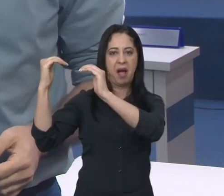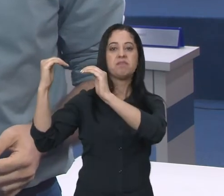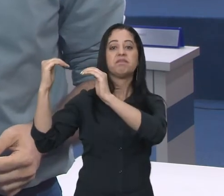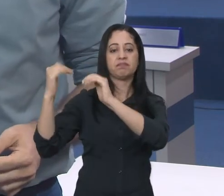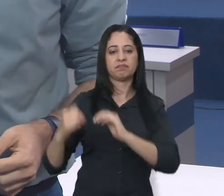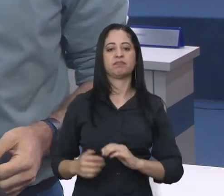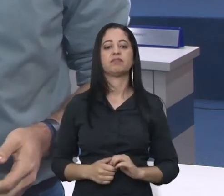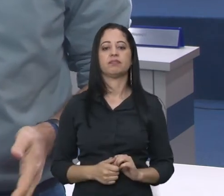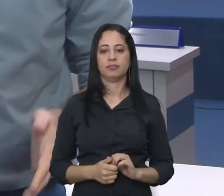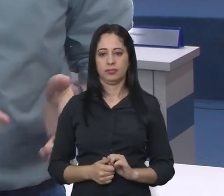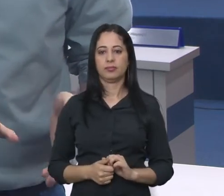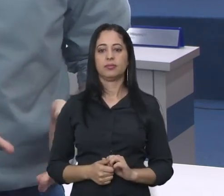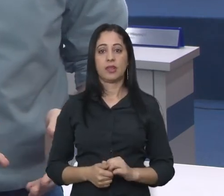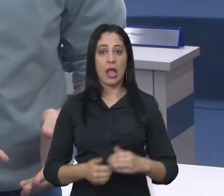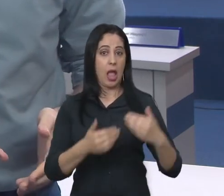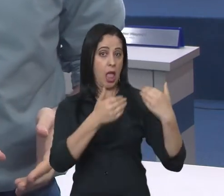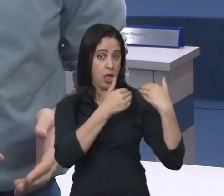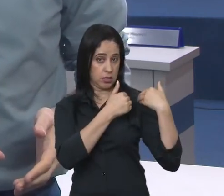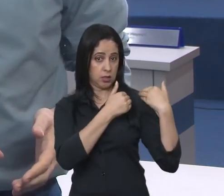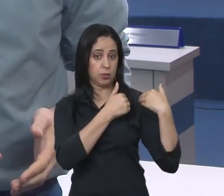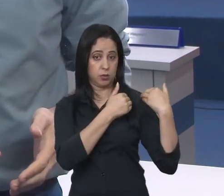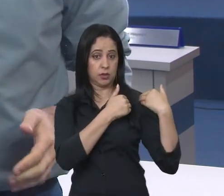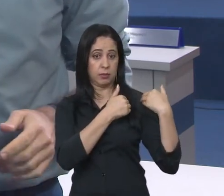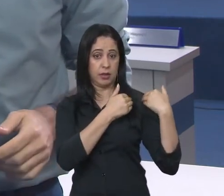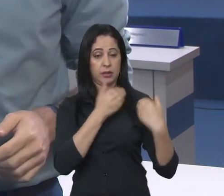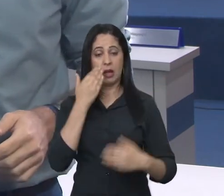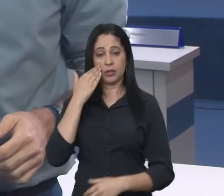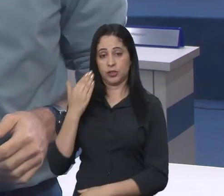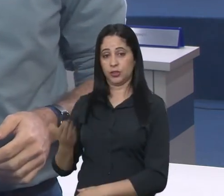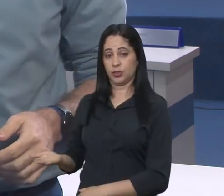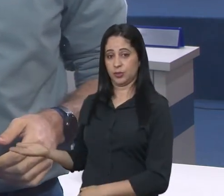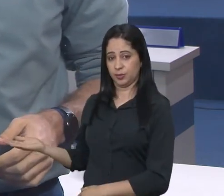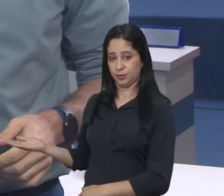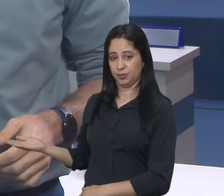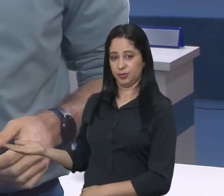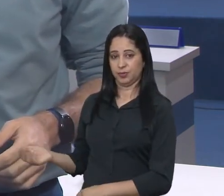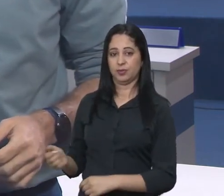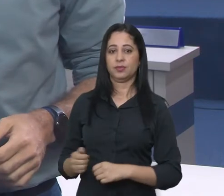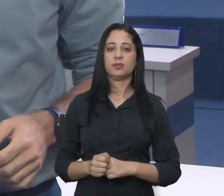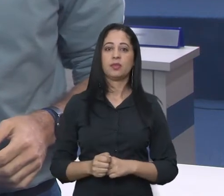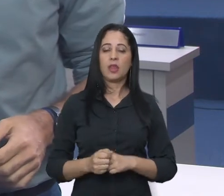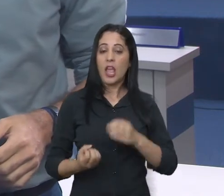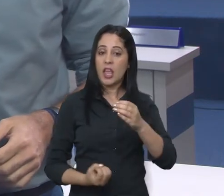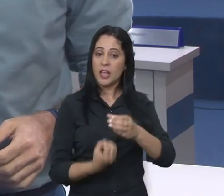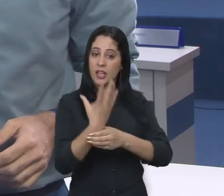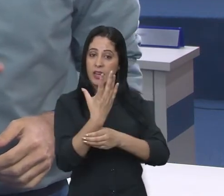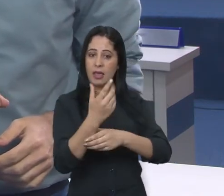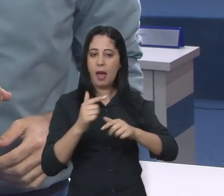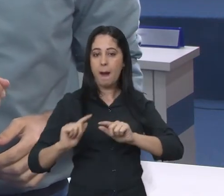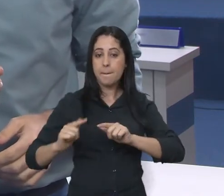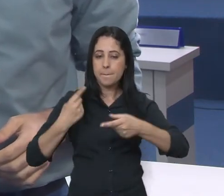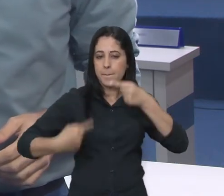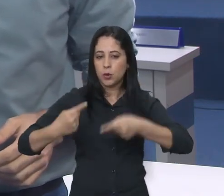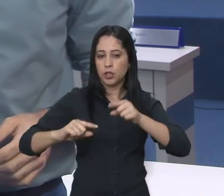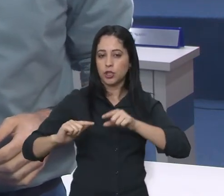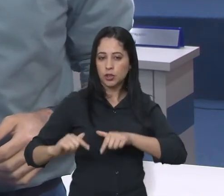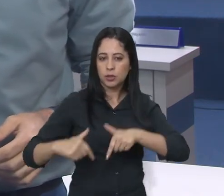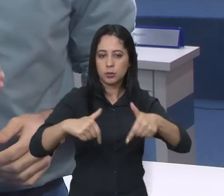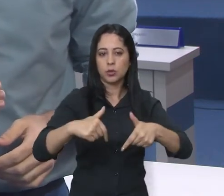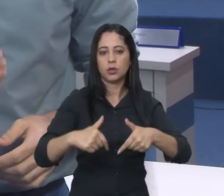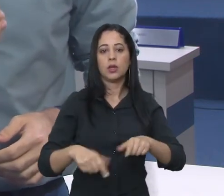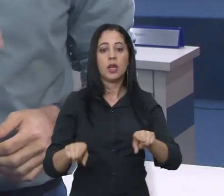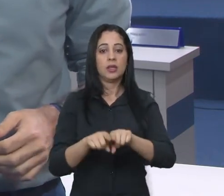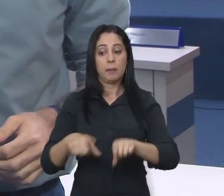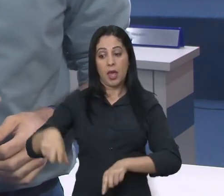brasileira por assumir essa posição cabe a ele planejar e executar políticas públicas escolher ministros sugerir